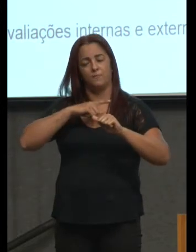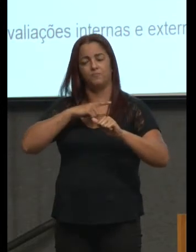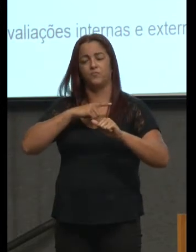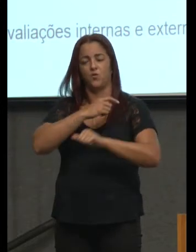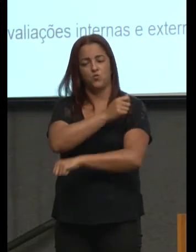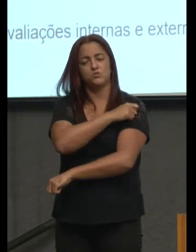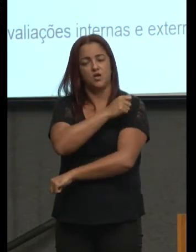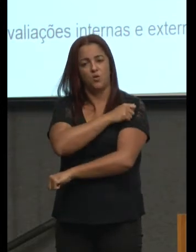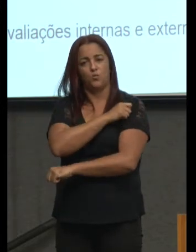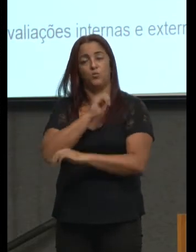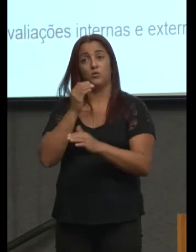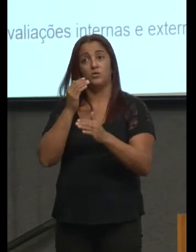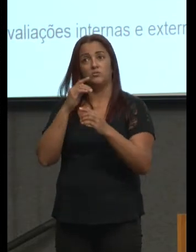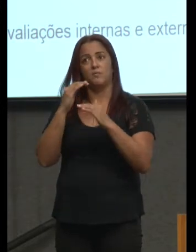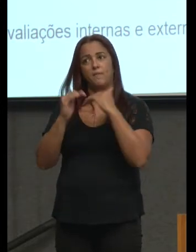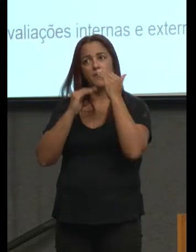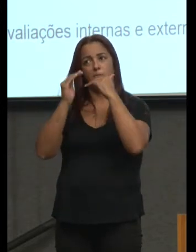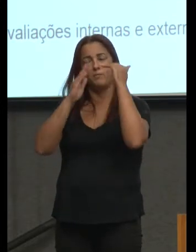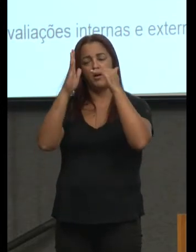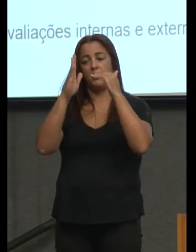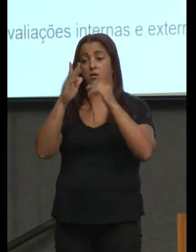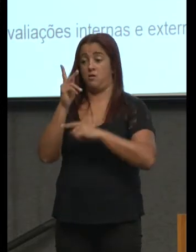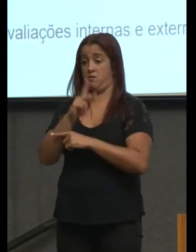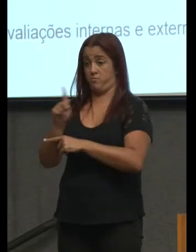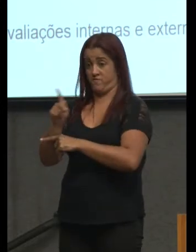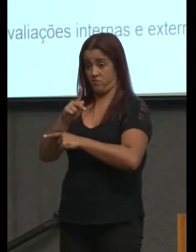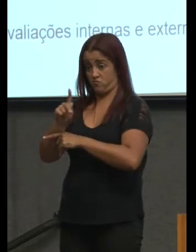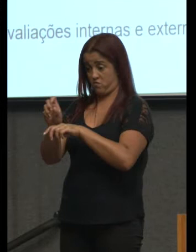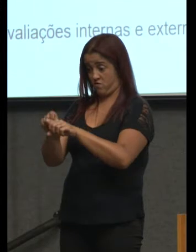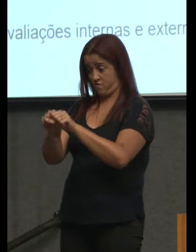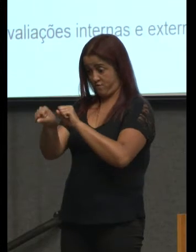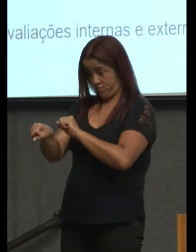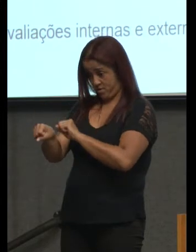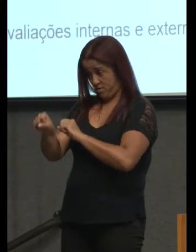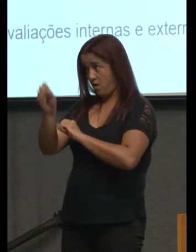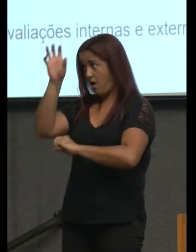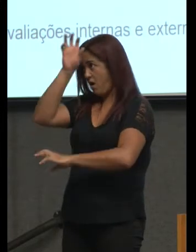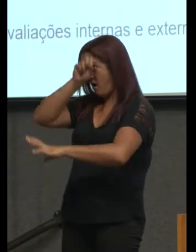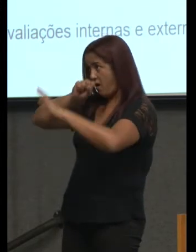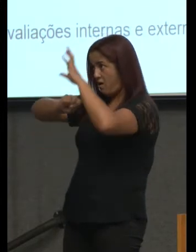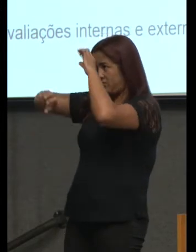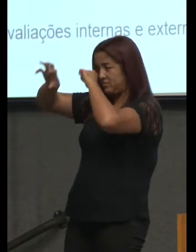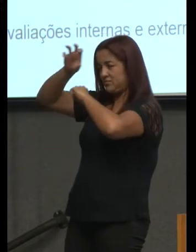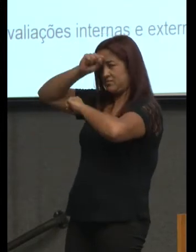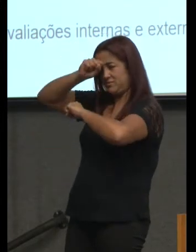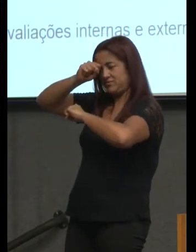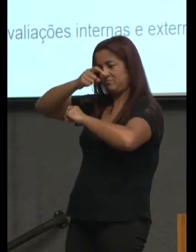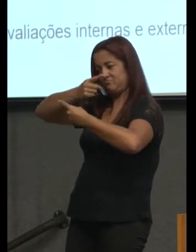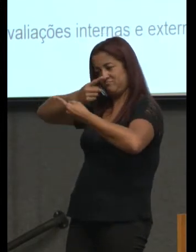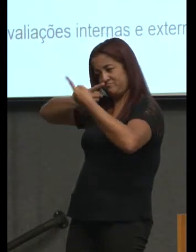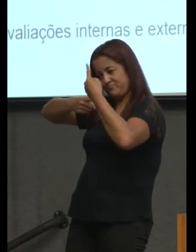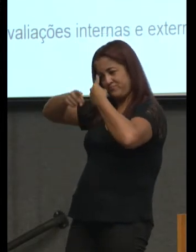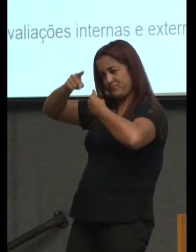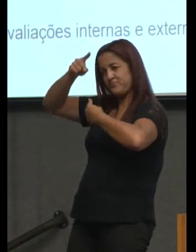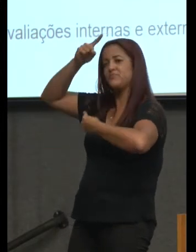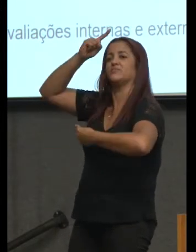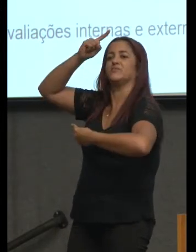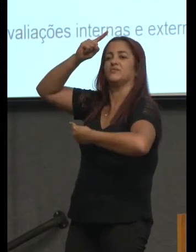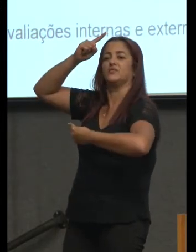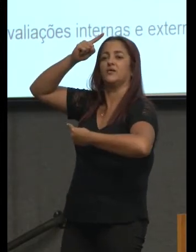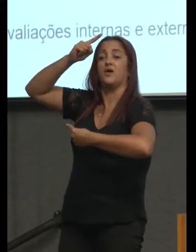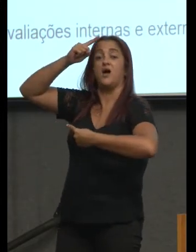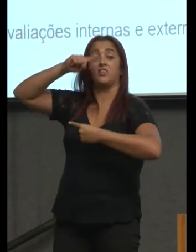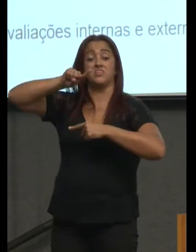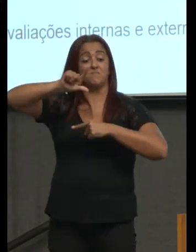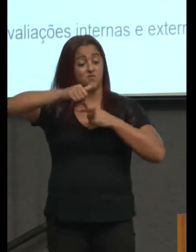o professor num contexto de formação aprende ele se desenvolve com isso quem sabe